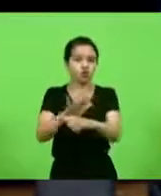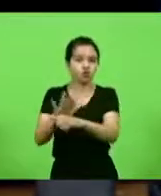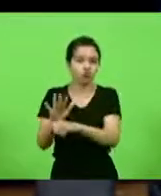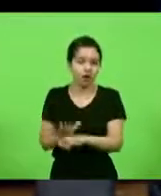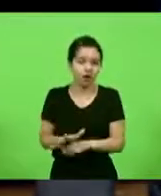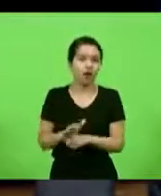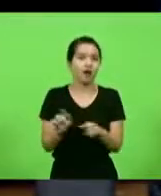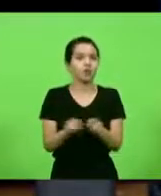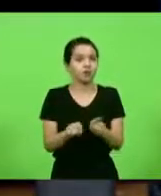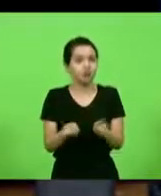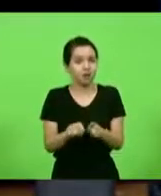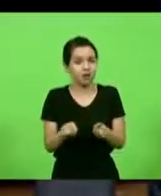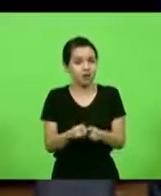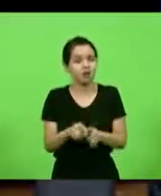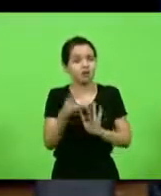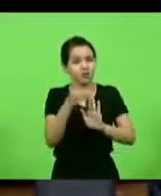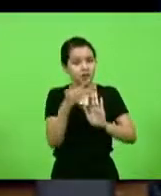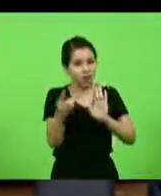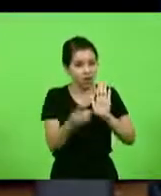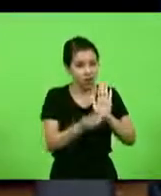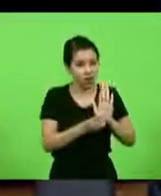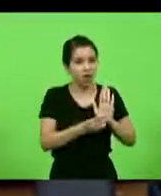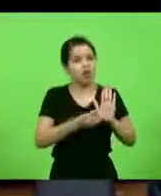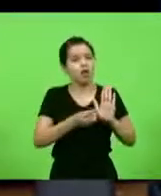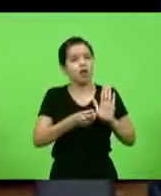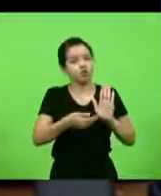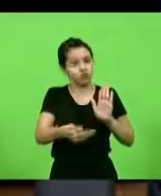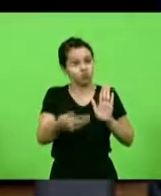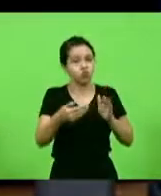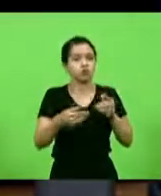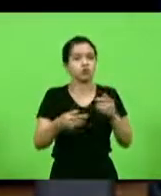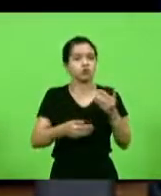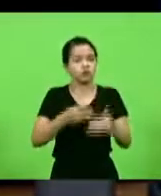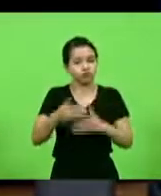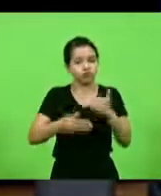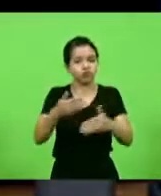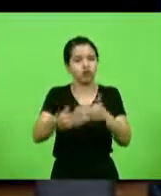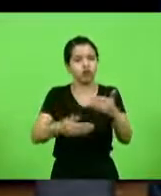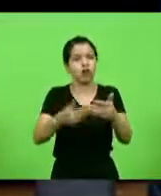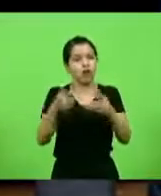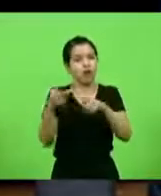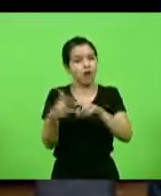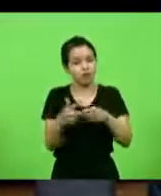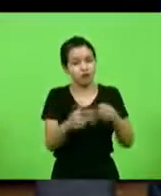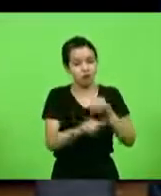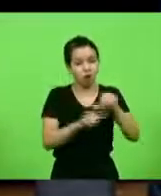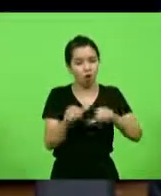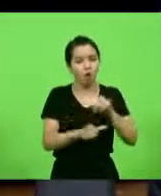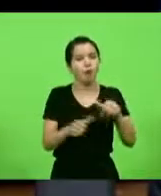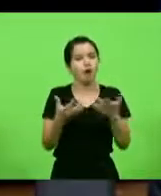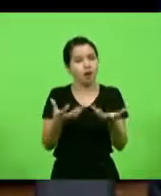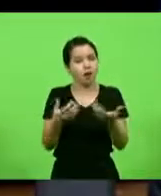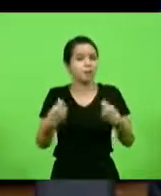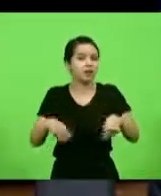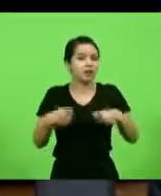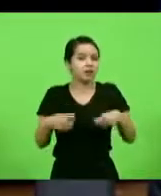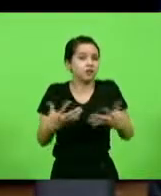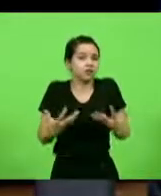garantir os decretos, para que ele possa avançar as reformas que ele pretende fazer, tem que fazer concessão.